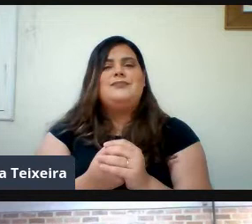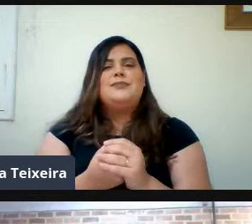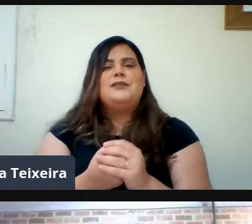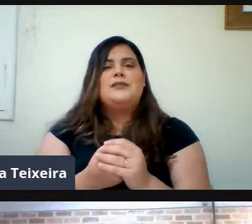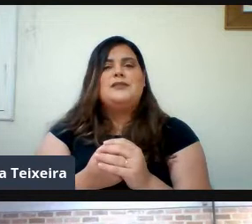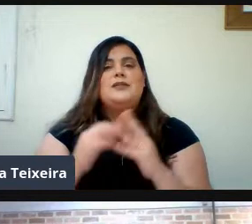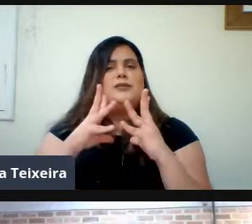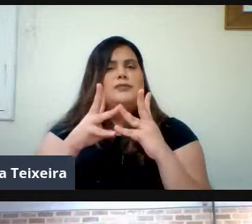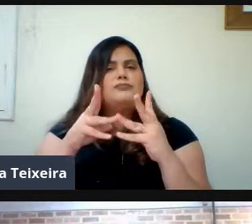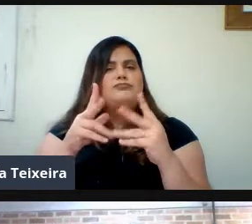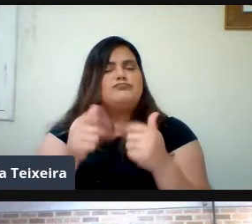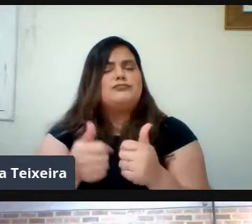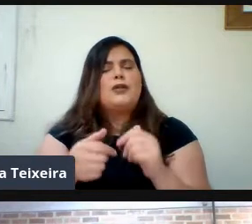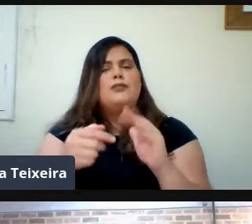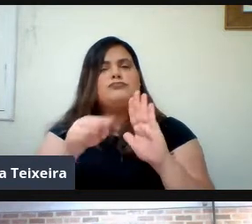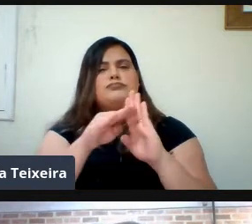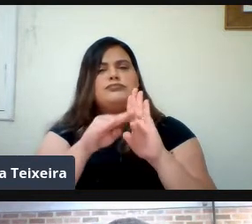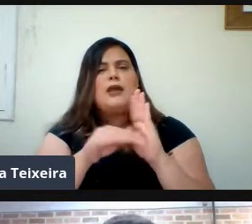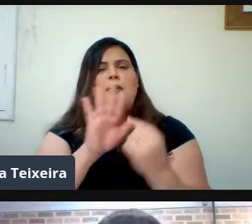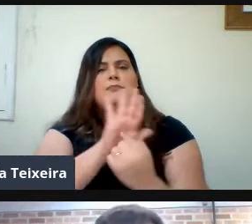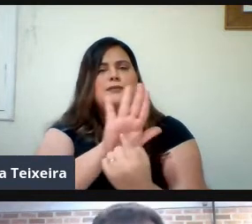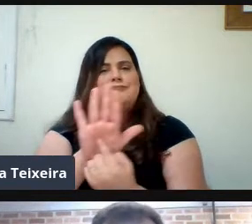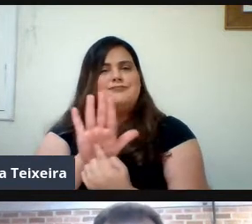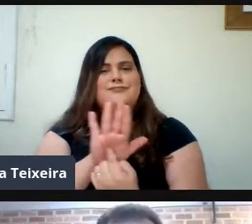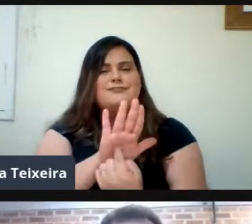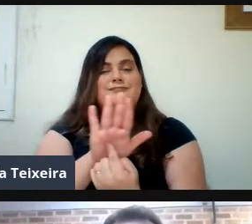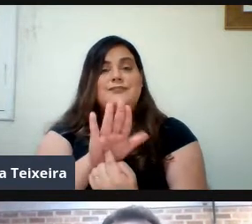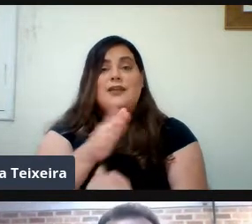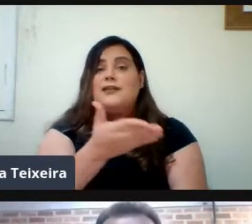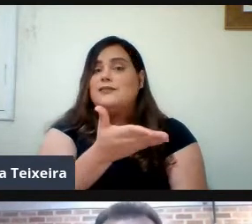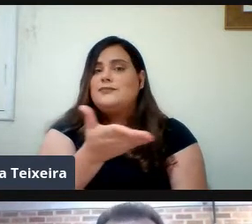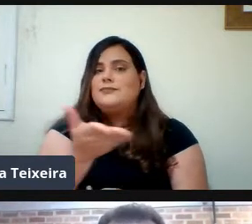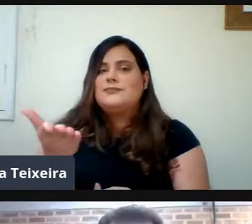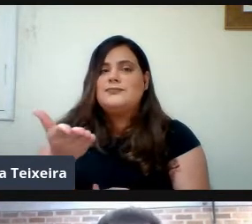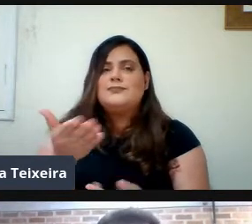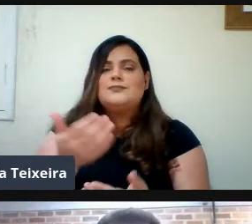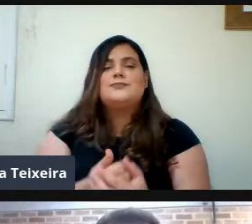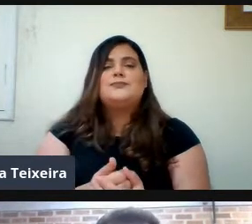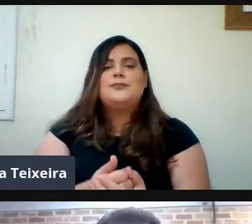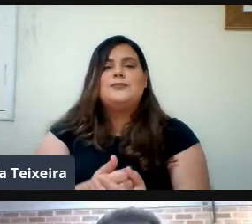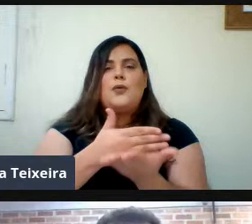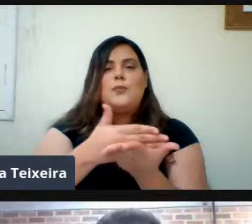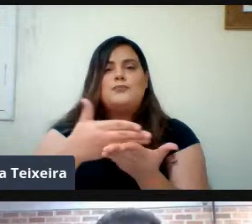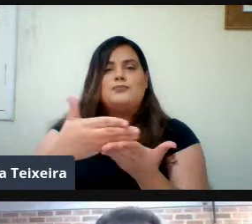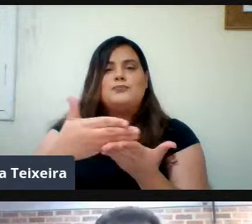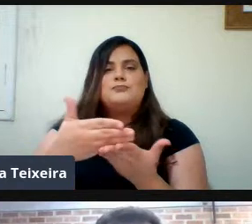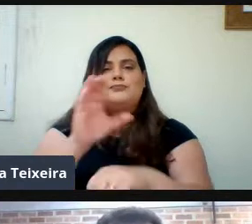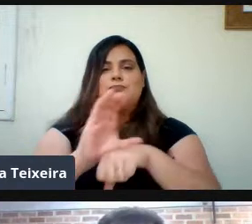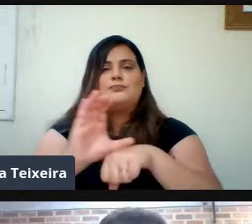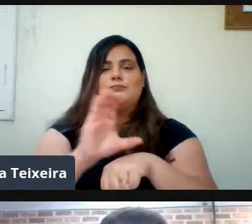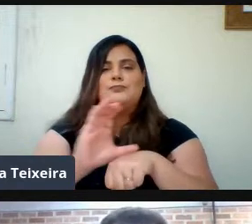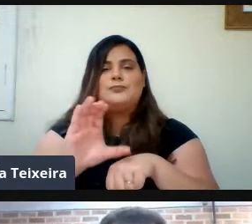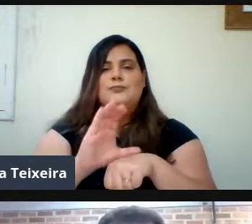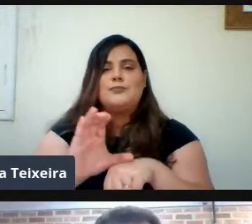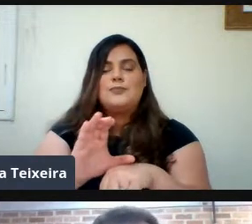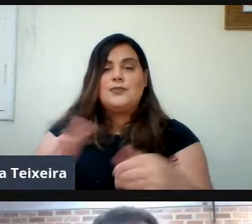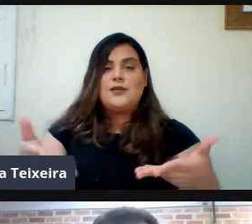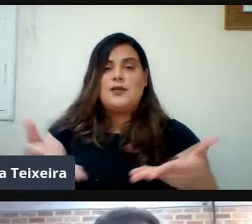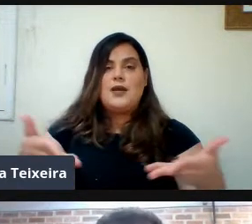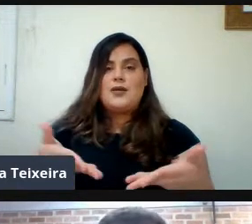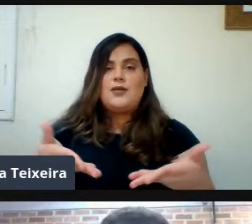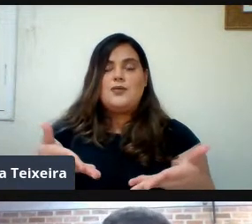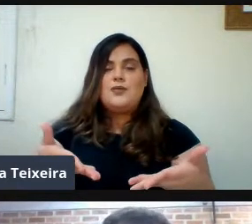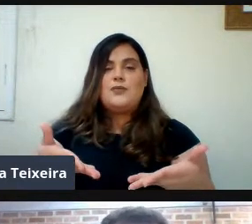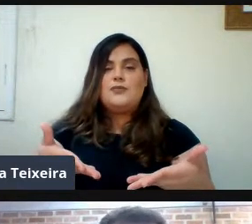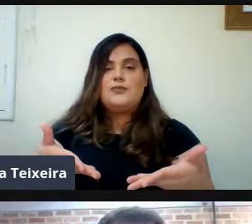A Vocês Que Estão Começando Seu Curso No Dia De Hoje Seus Curso Na